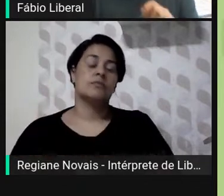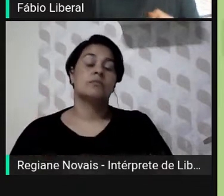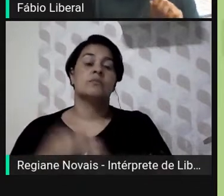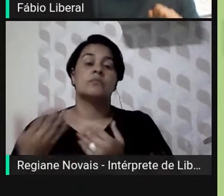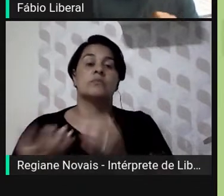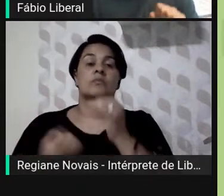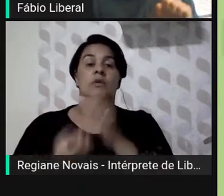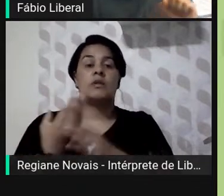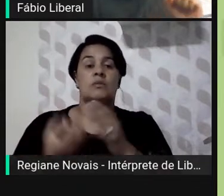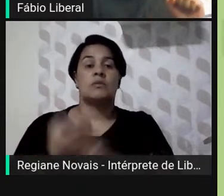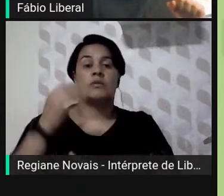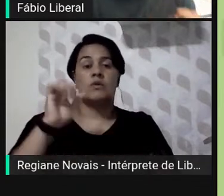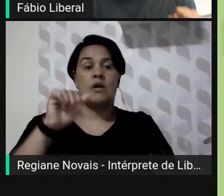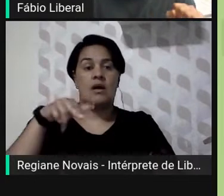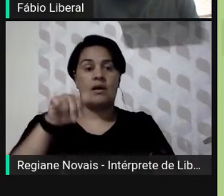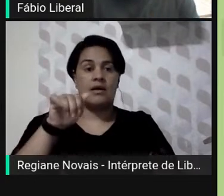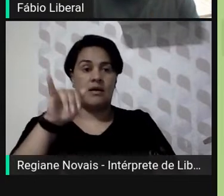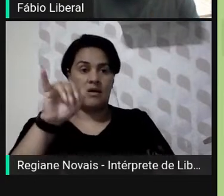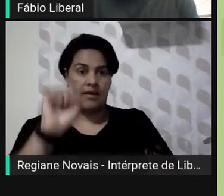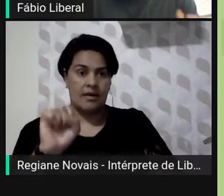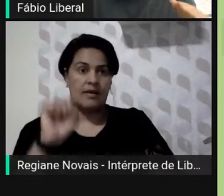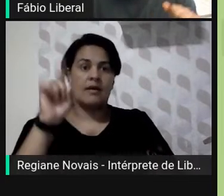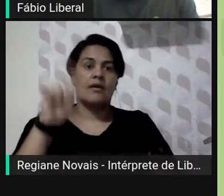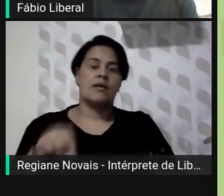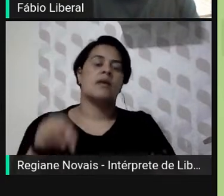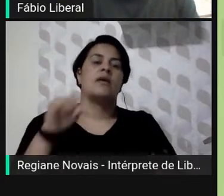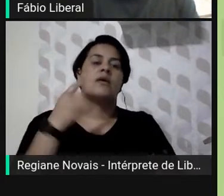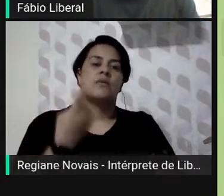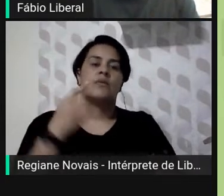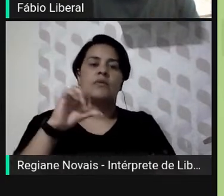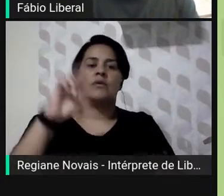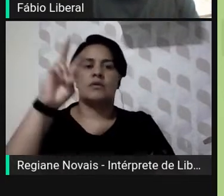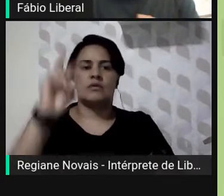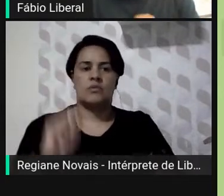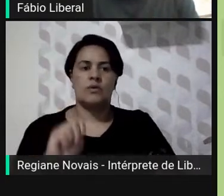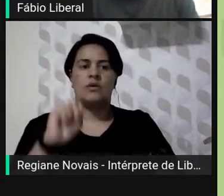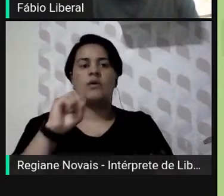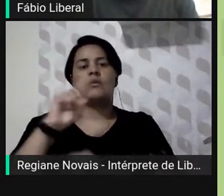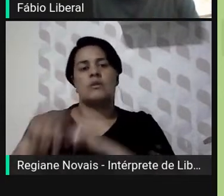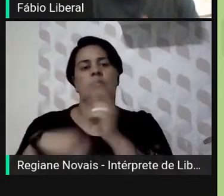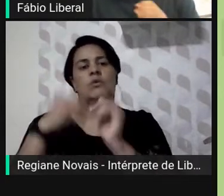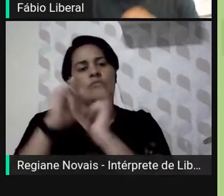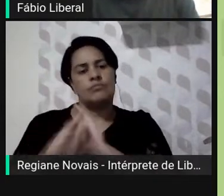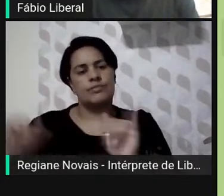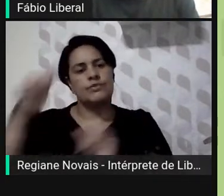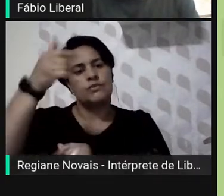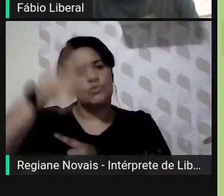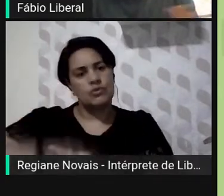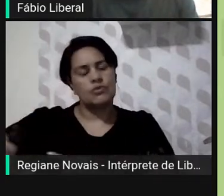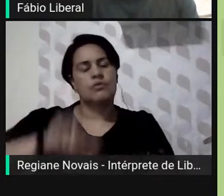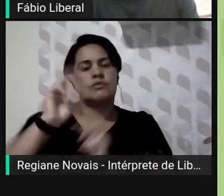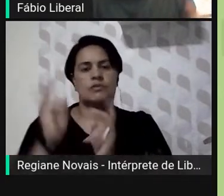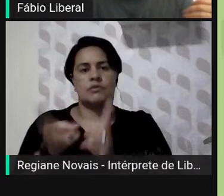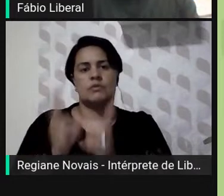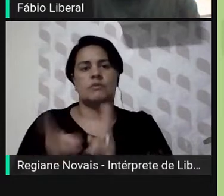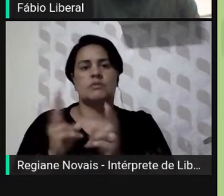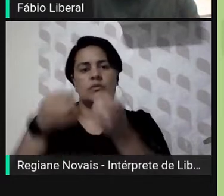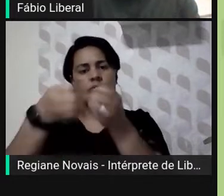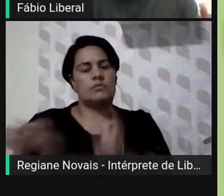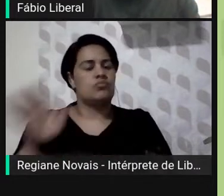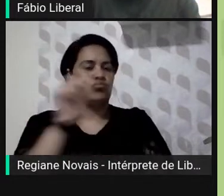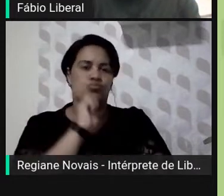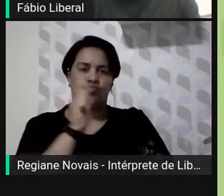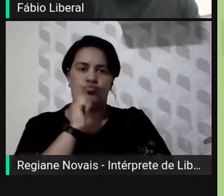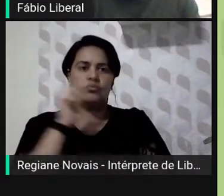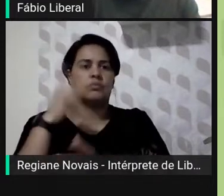iniciada em 1858 e passou a ser realizada regularmente desde então, sem prejuízo da publicação também